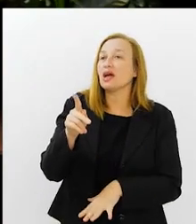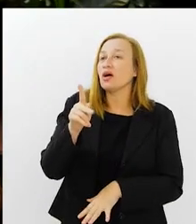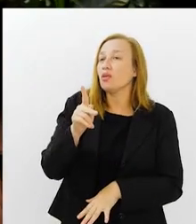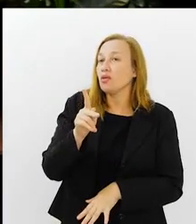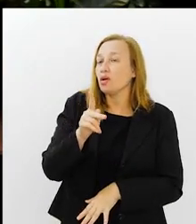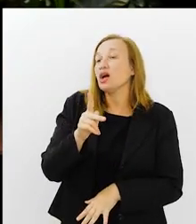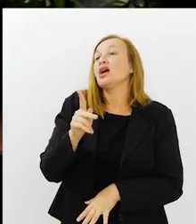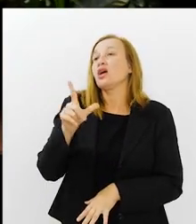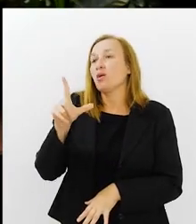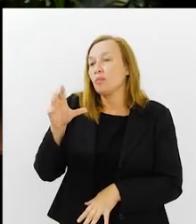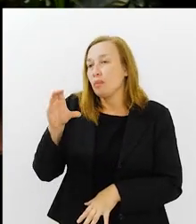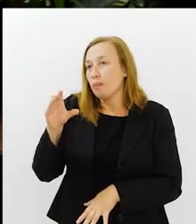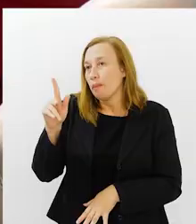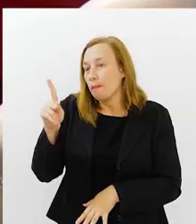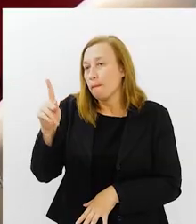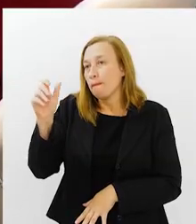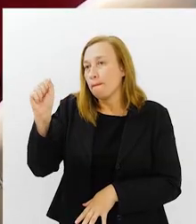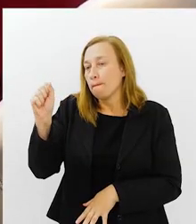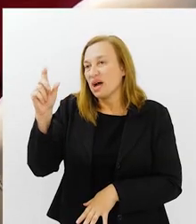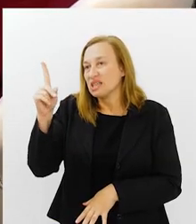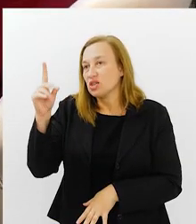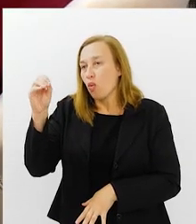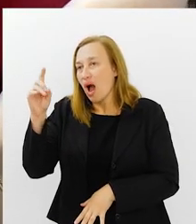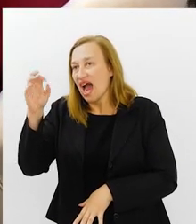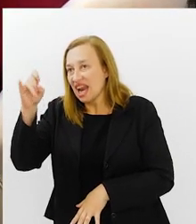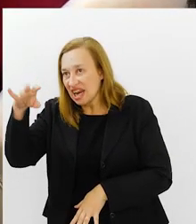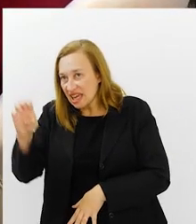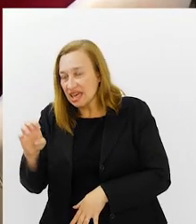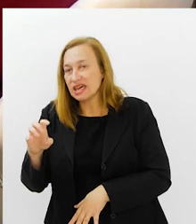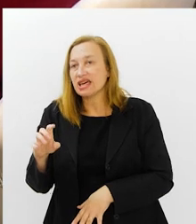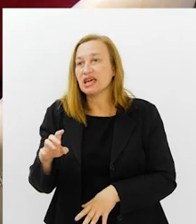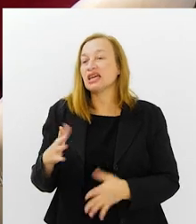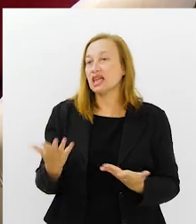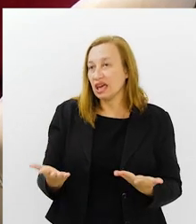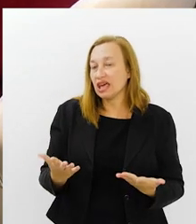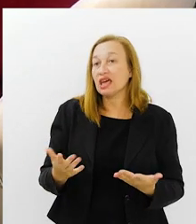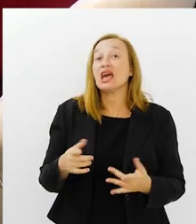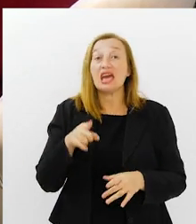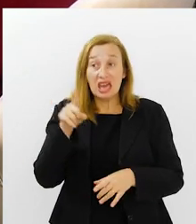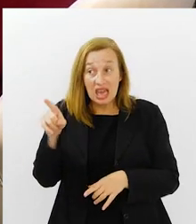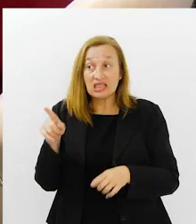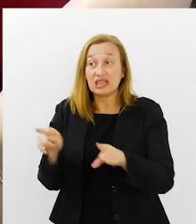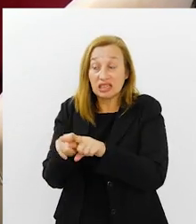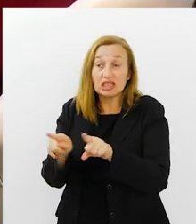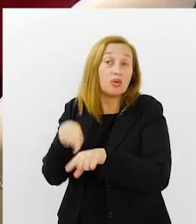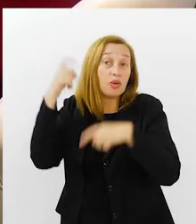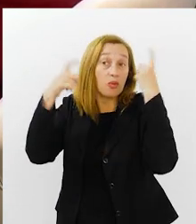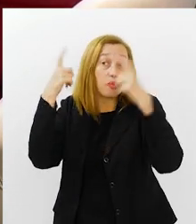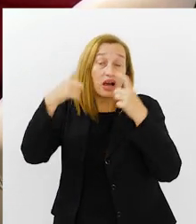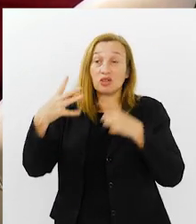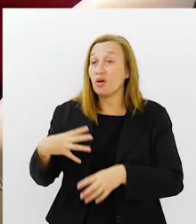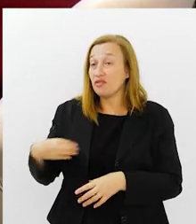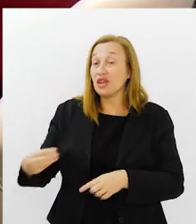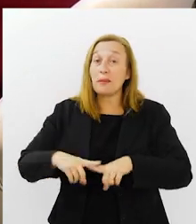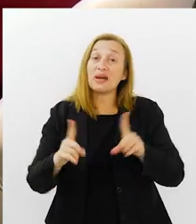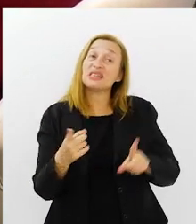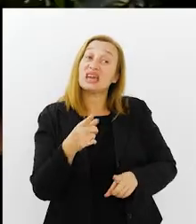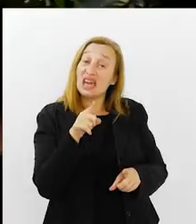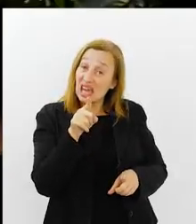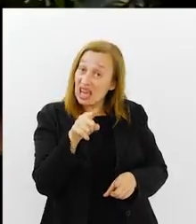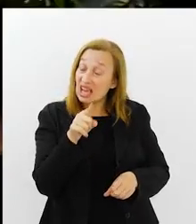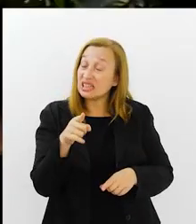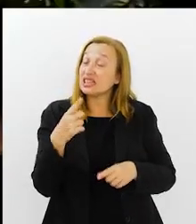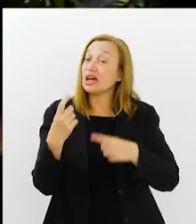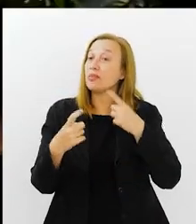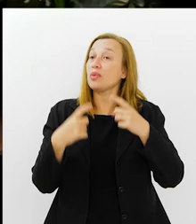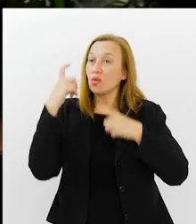Então, não tem jeito, meu querido. Então, hoje, as redes sociais, é isso aí que você disse. Militão está preocupado lá com o negócio da filha. Mas ele tem que estar preocupado, é com a